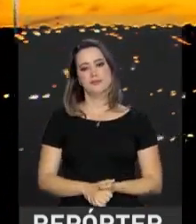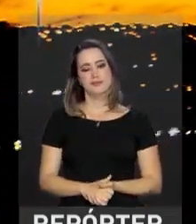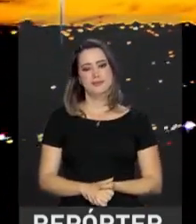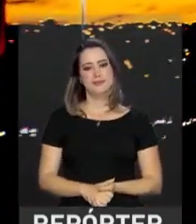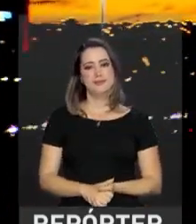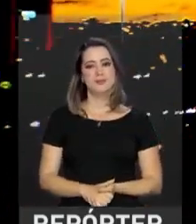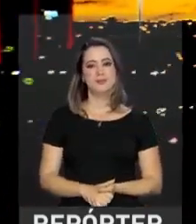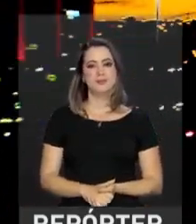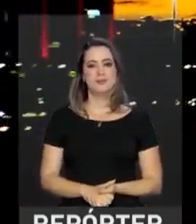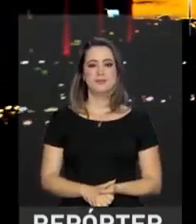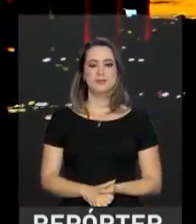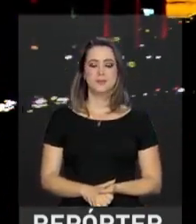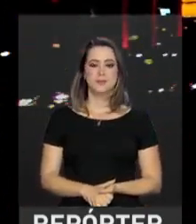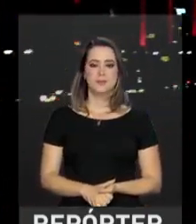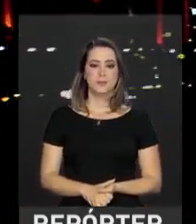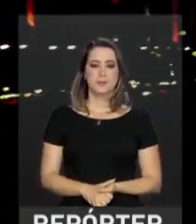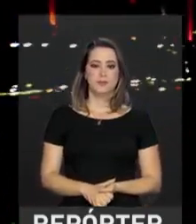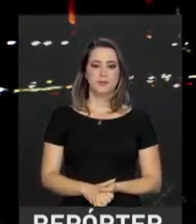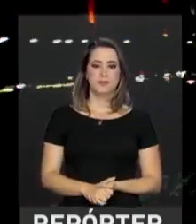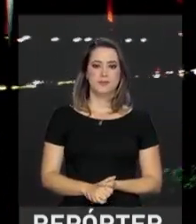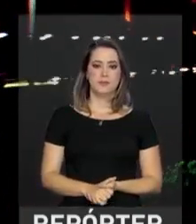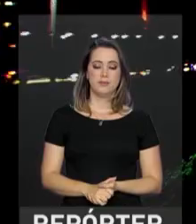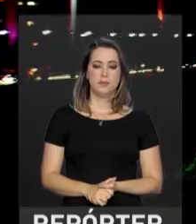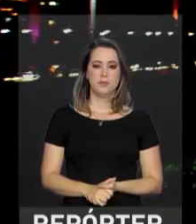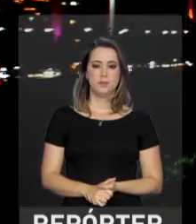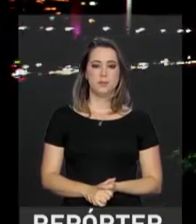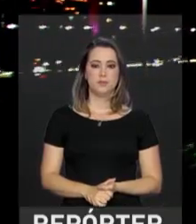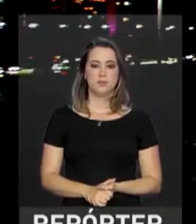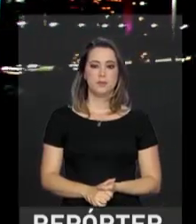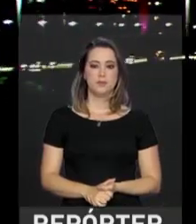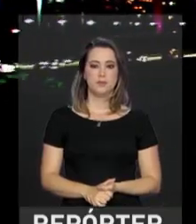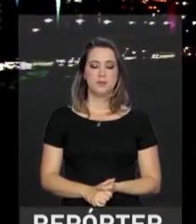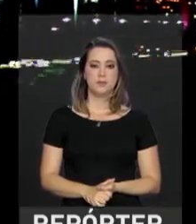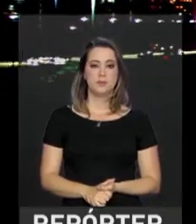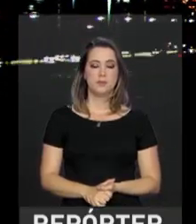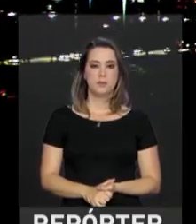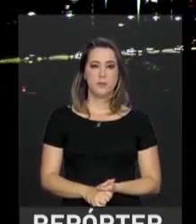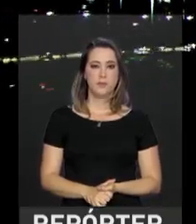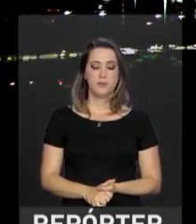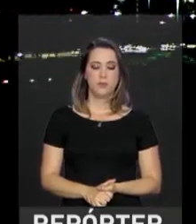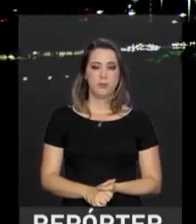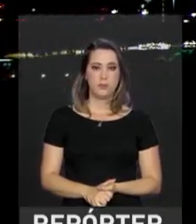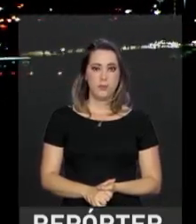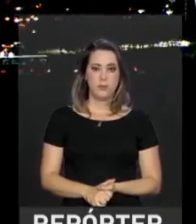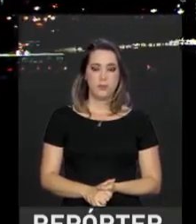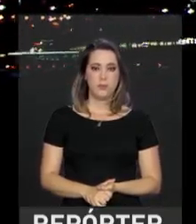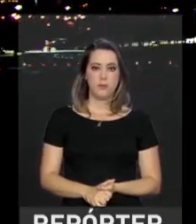o céu é um espetáculo